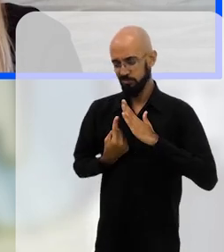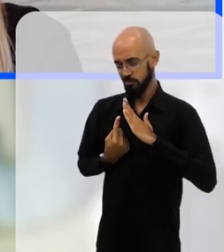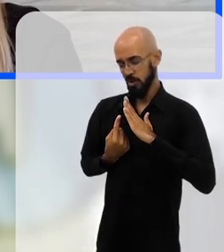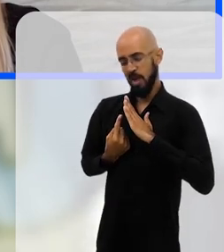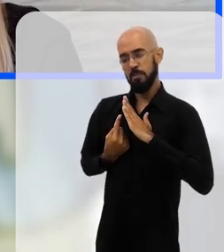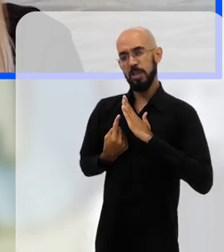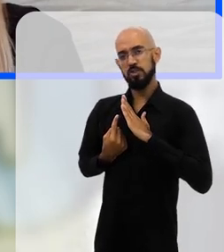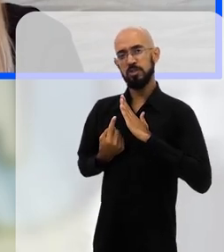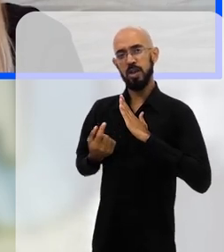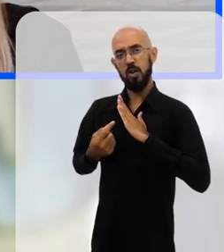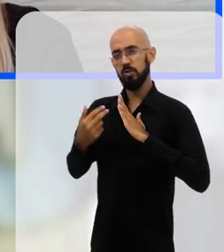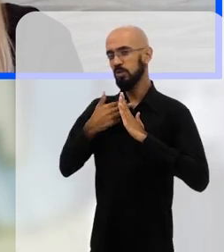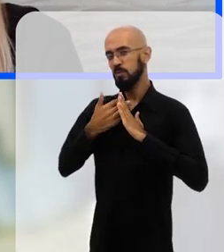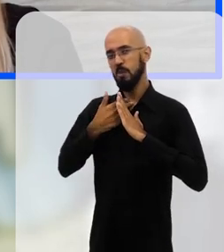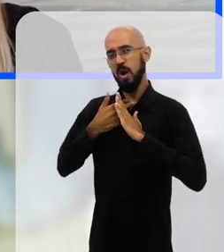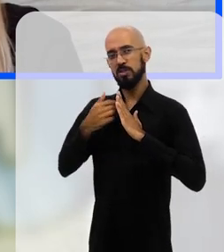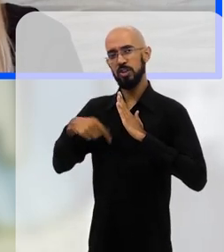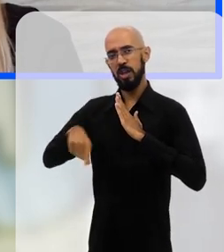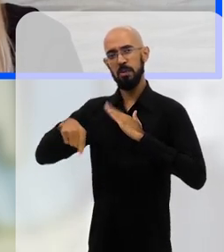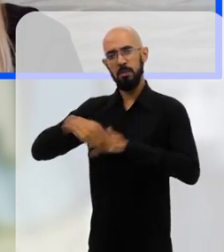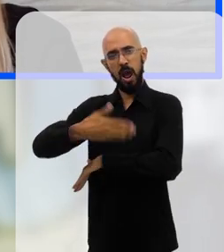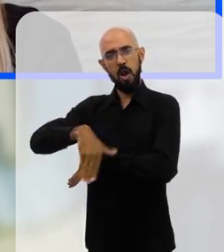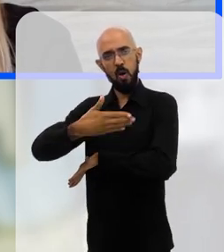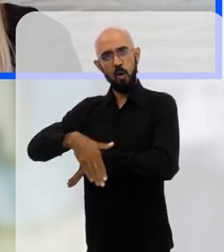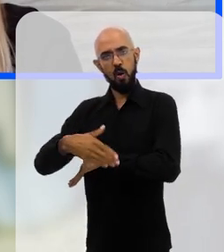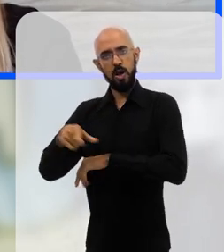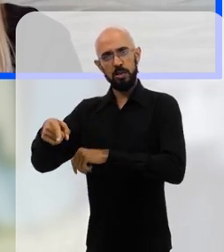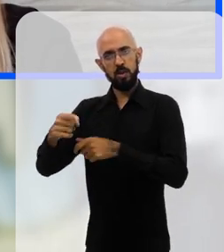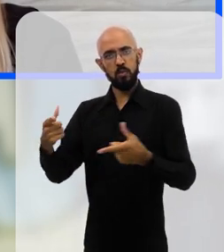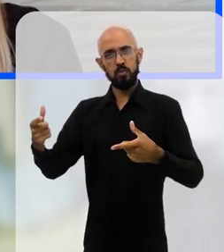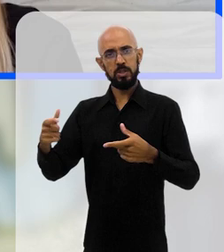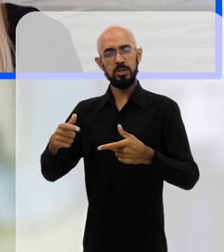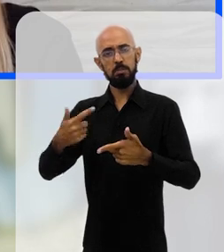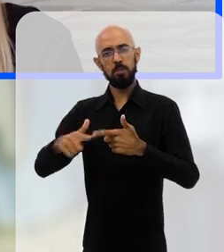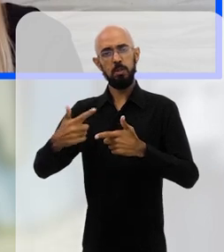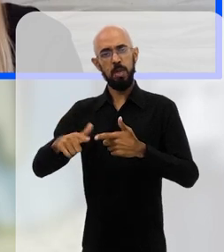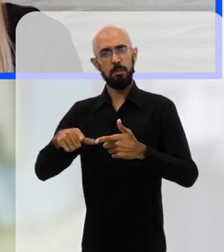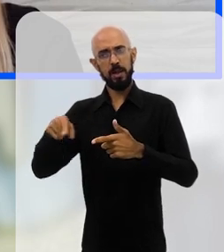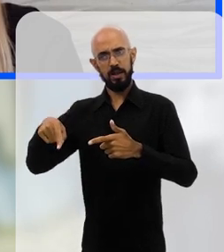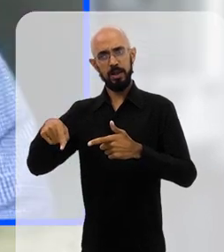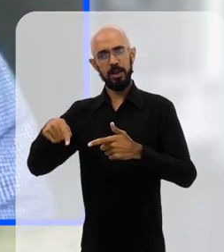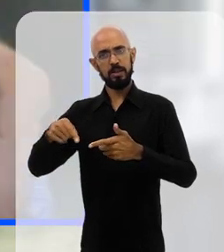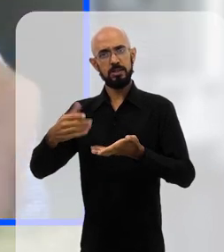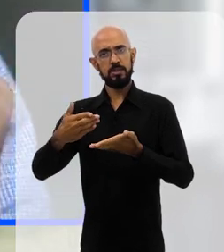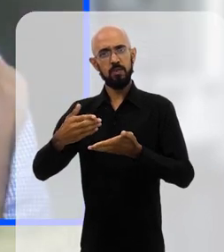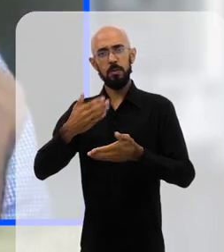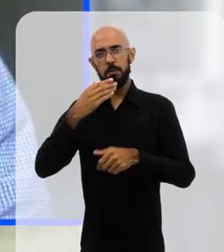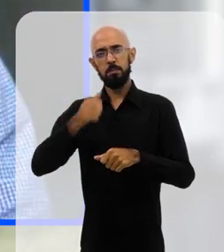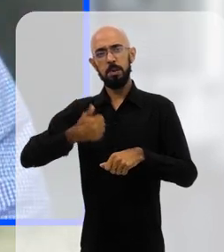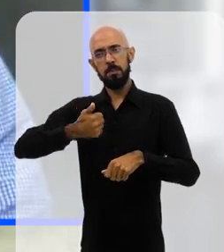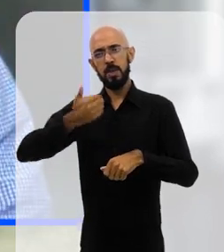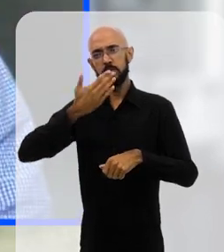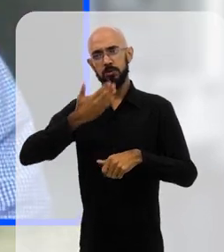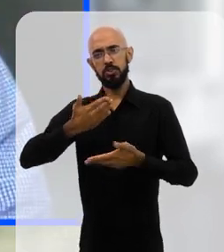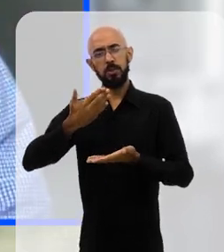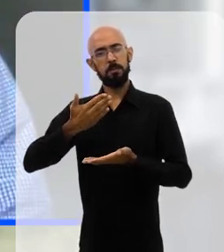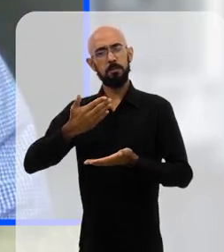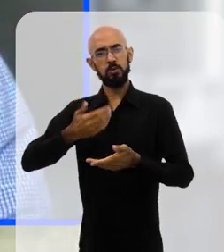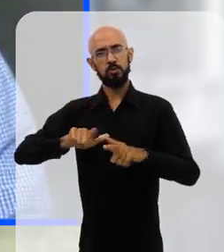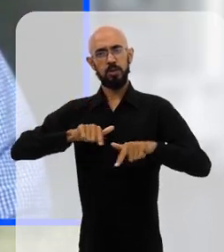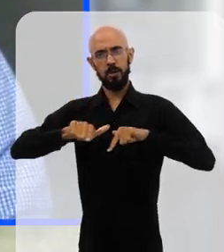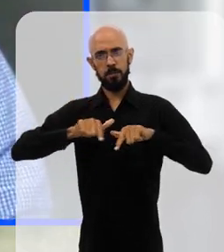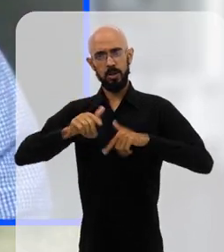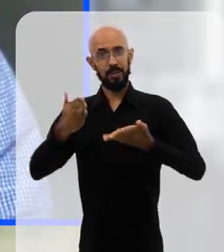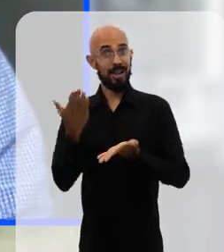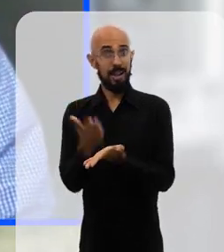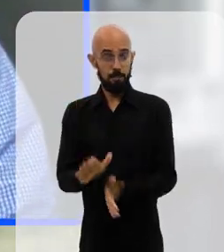então o fluxo de populacional se reduziu, então esse tipo de trabalho foi o primeiro tipo de trabalho que teve um